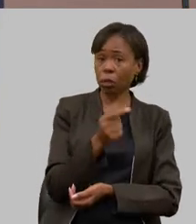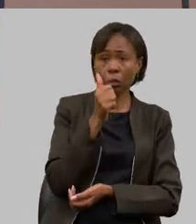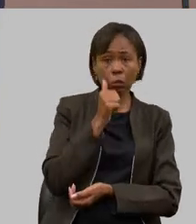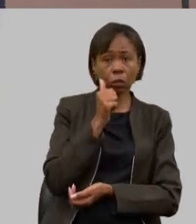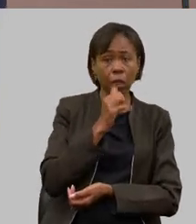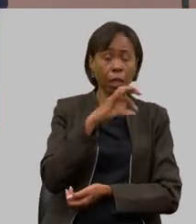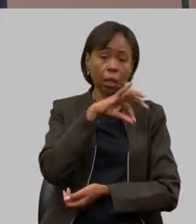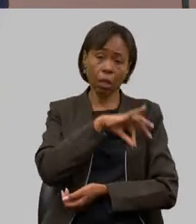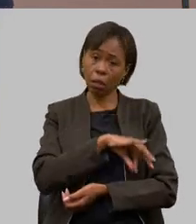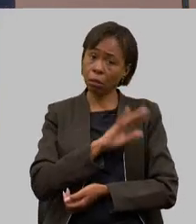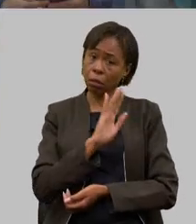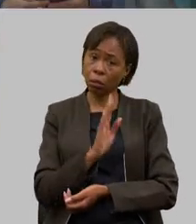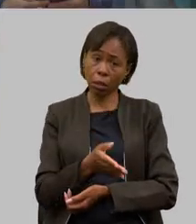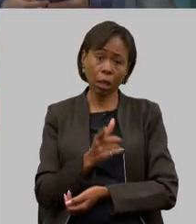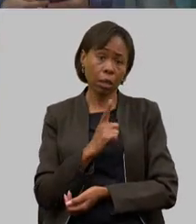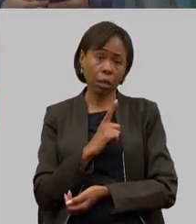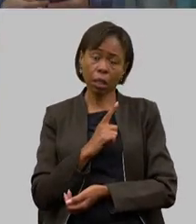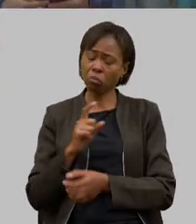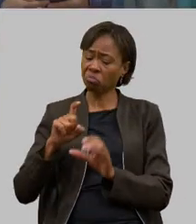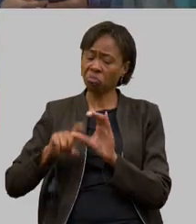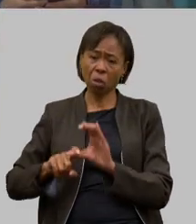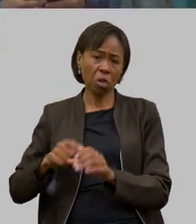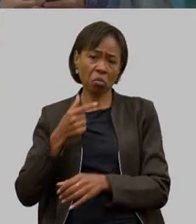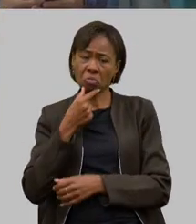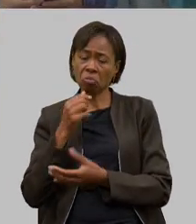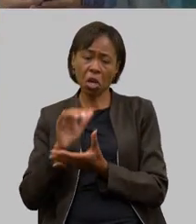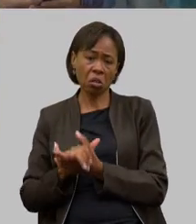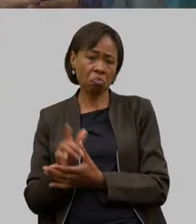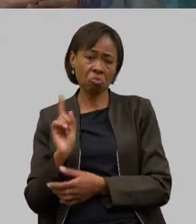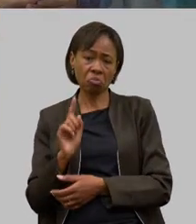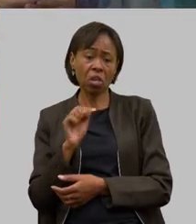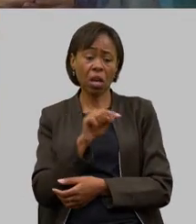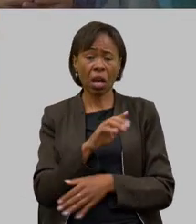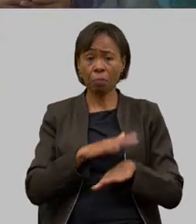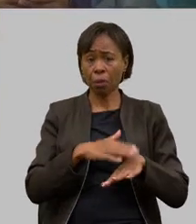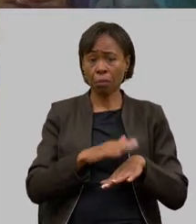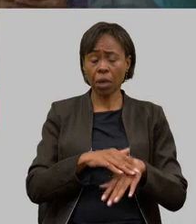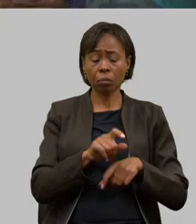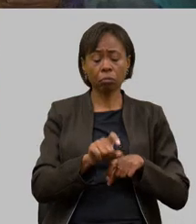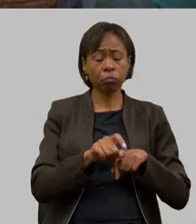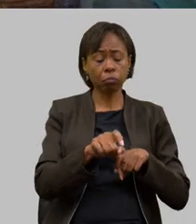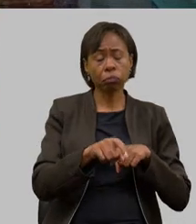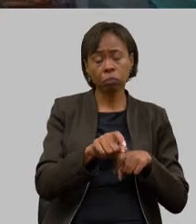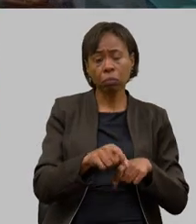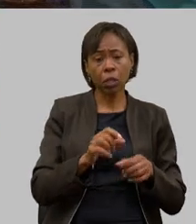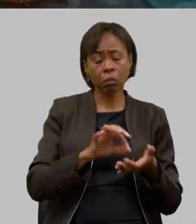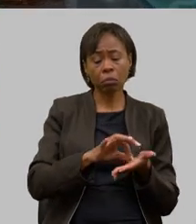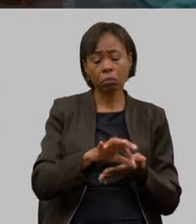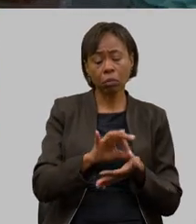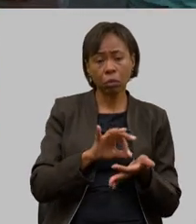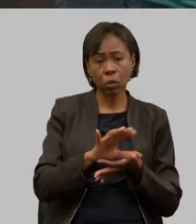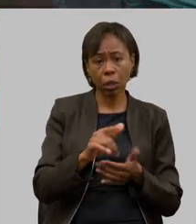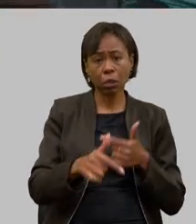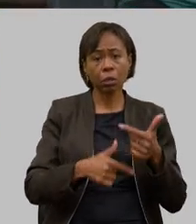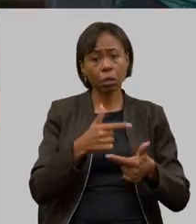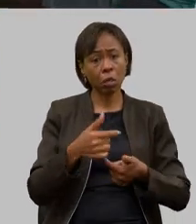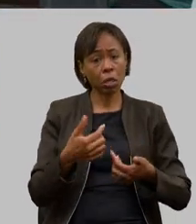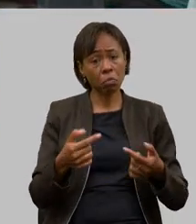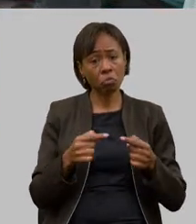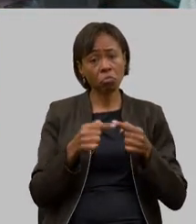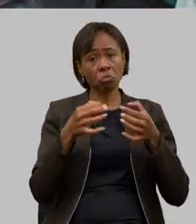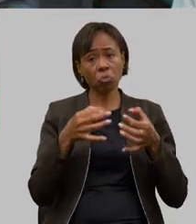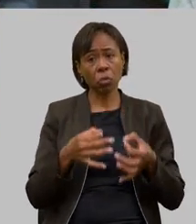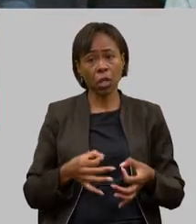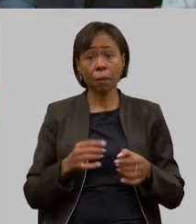renda e já não dependem mais do marido plantando e estando lá na ponta trabalhando e tendo dignidade mas esse